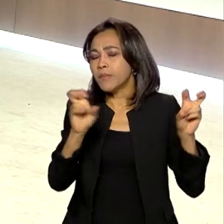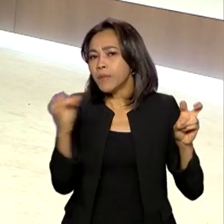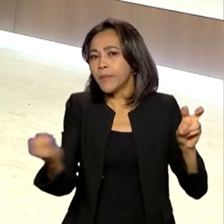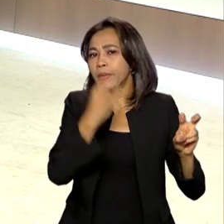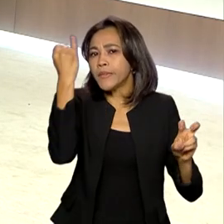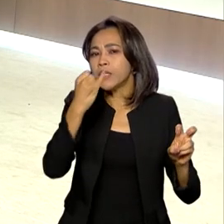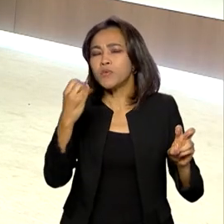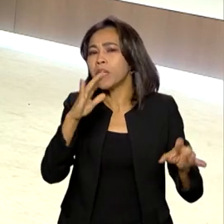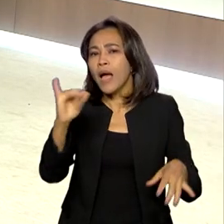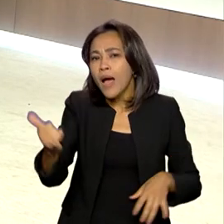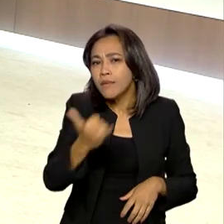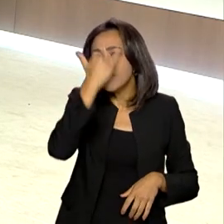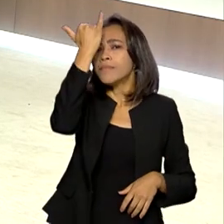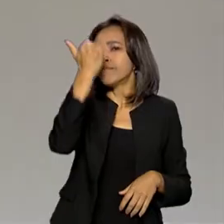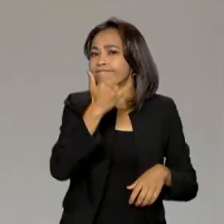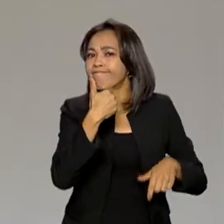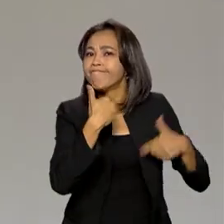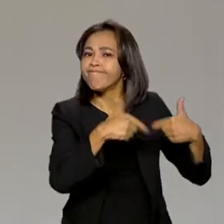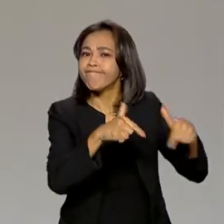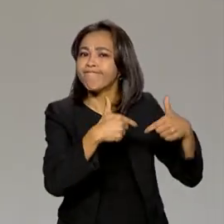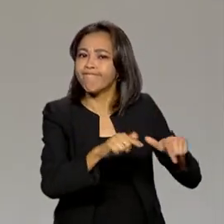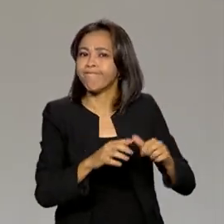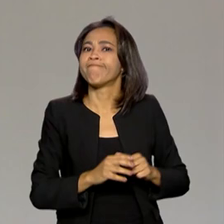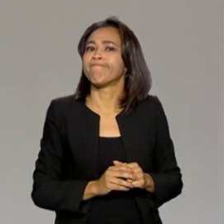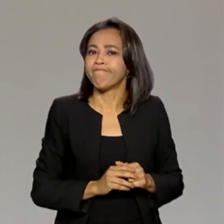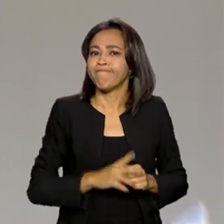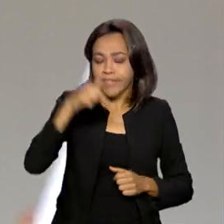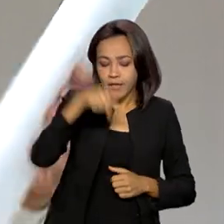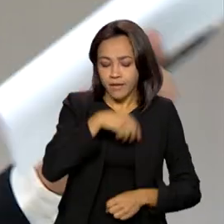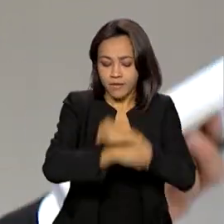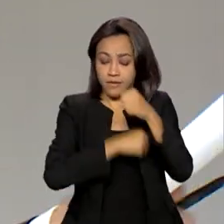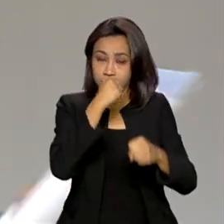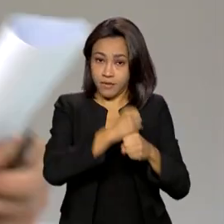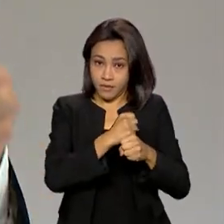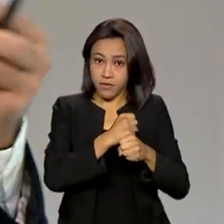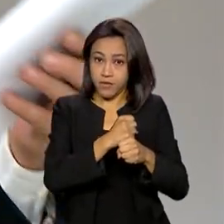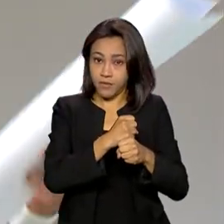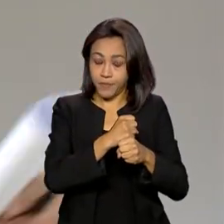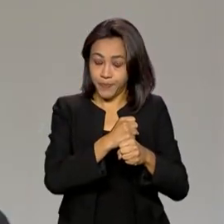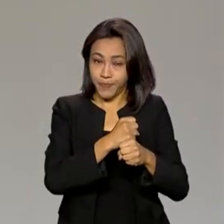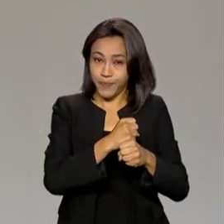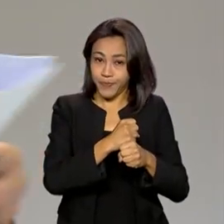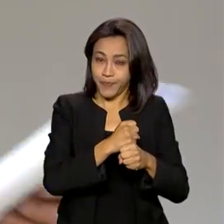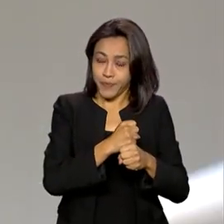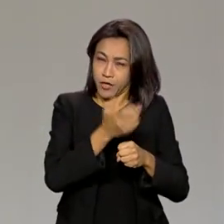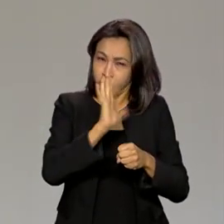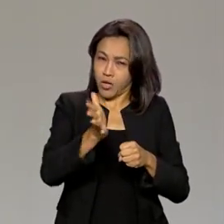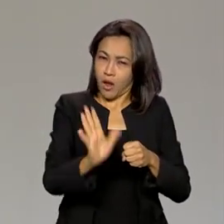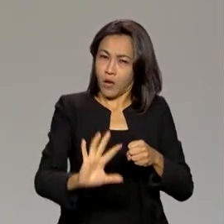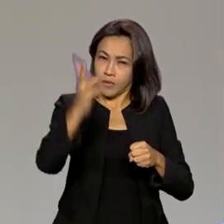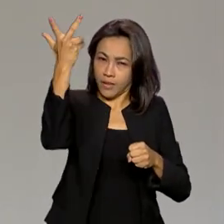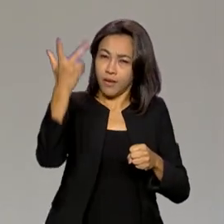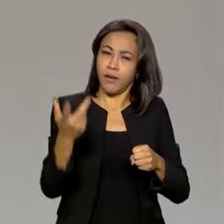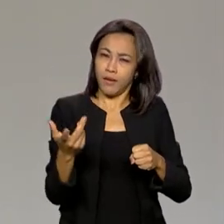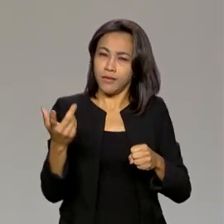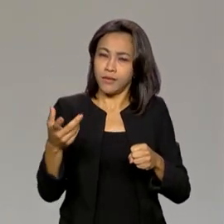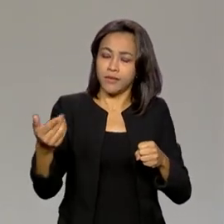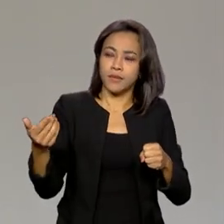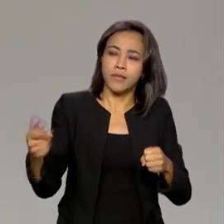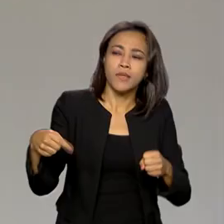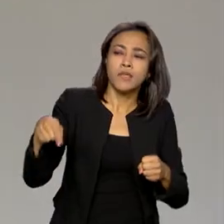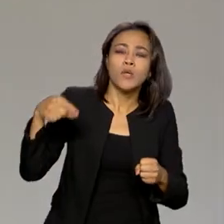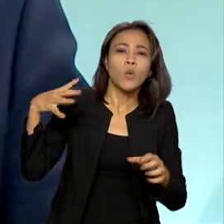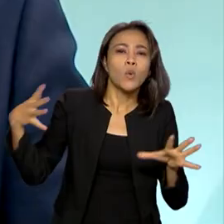dos acidentes de trabalho. Esse ano, o governo federal, esse engajamento já existe junto a campanhas da Organização